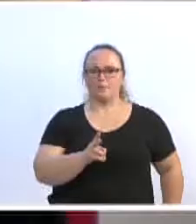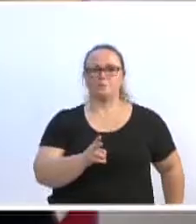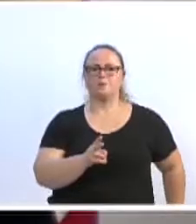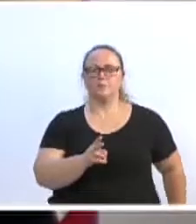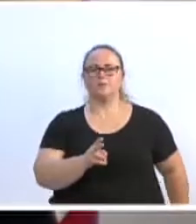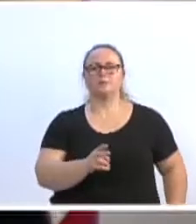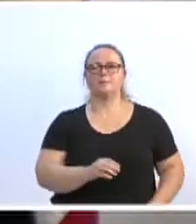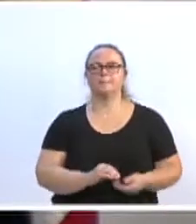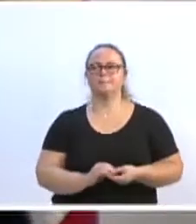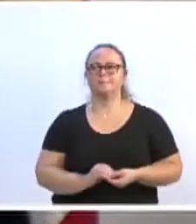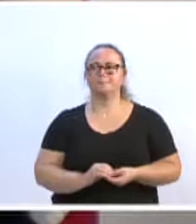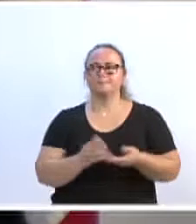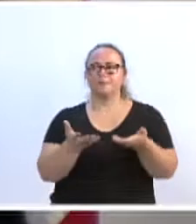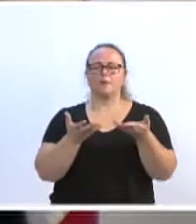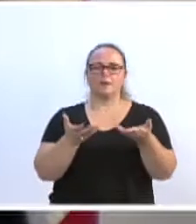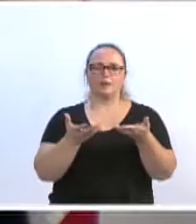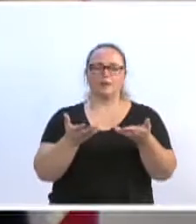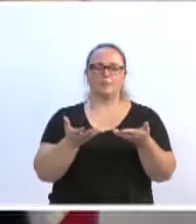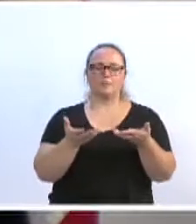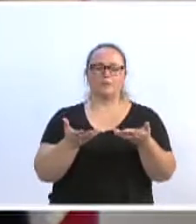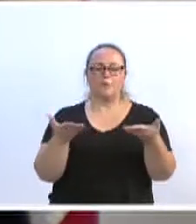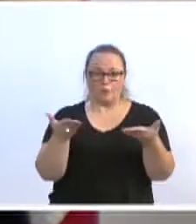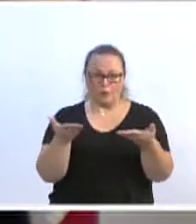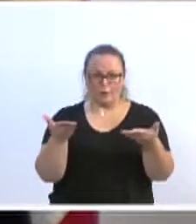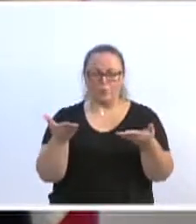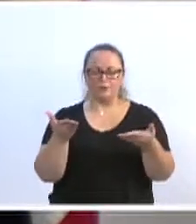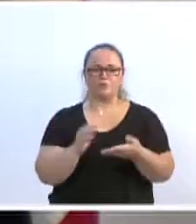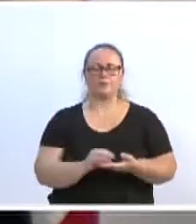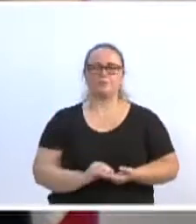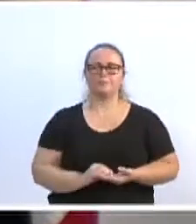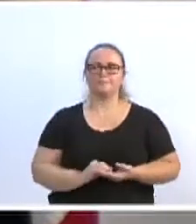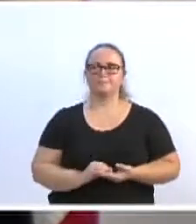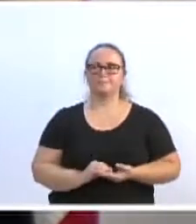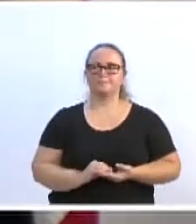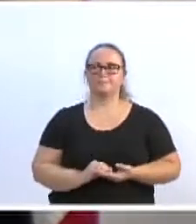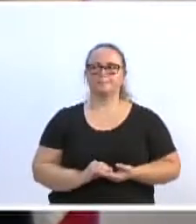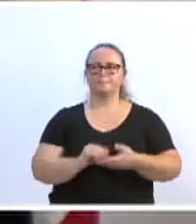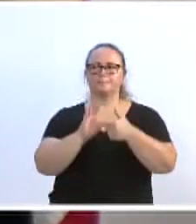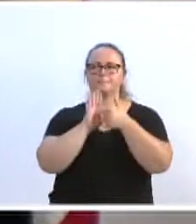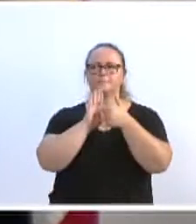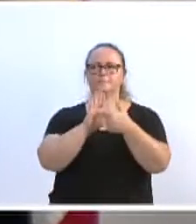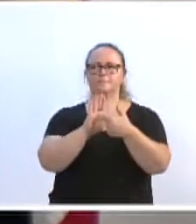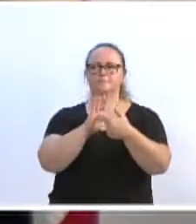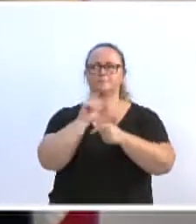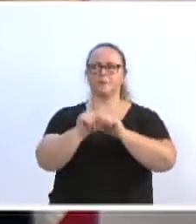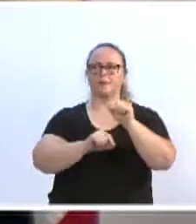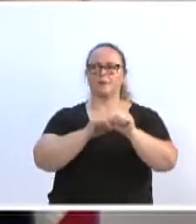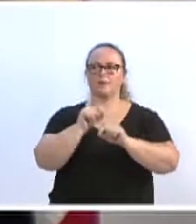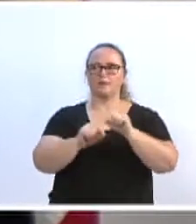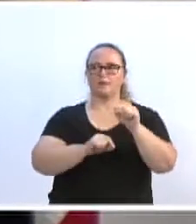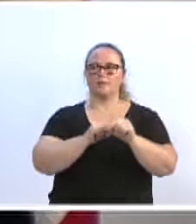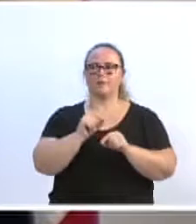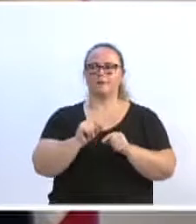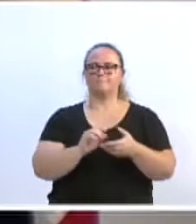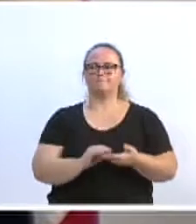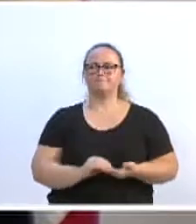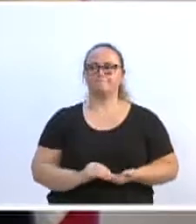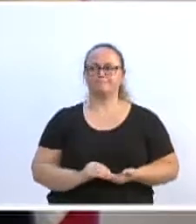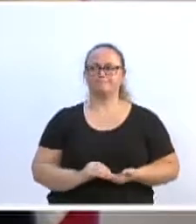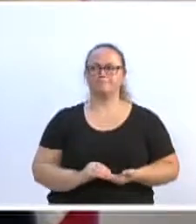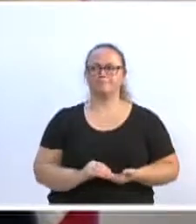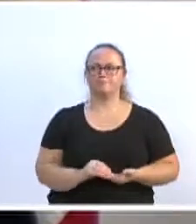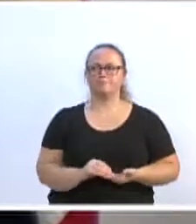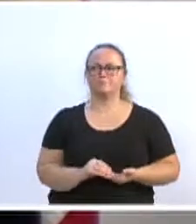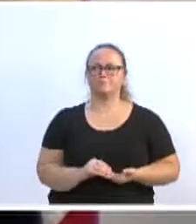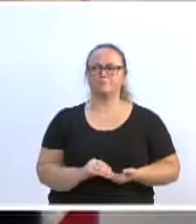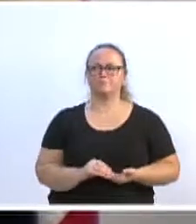tarde de hoje, senhor presidente, eu quero trazer uma matéria aqui, que isso já vai ocorrer nos meios